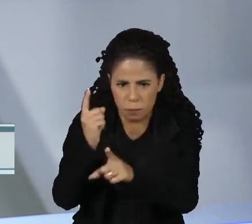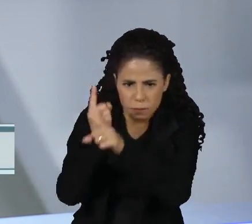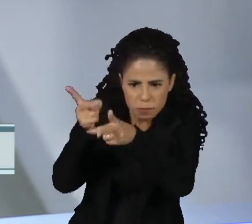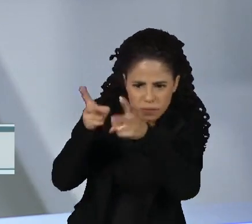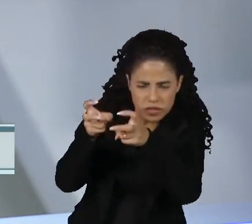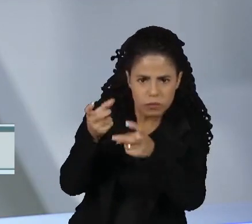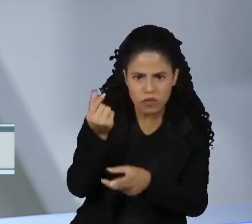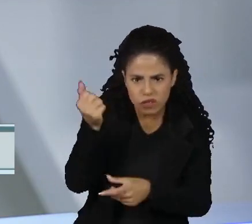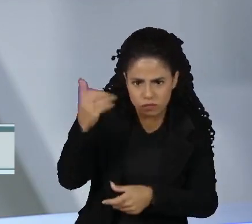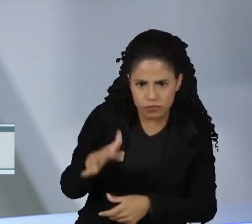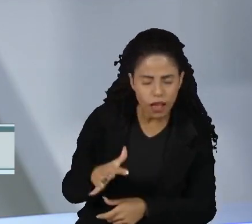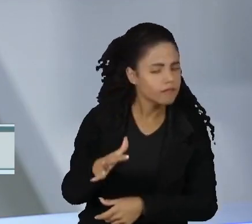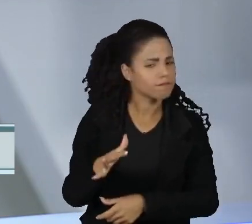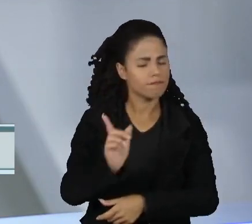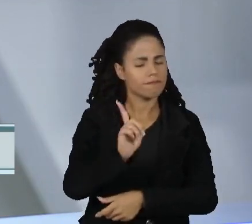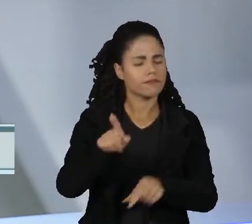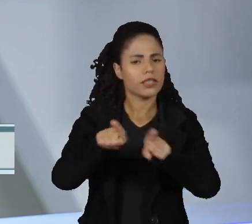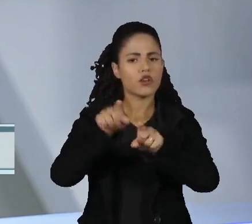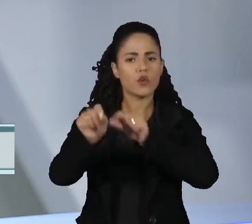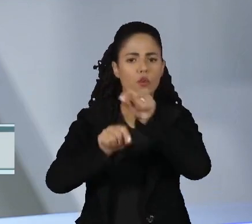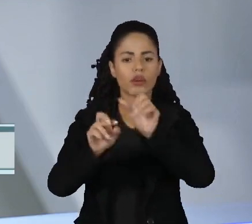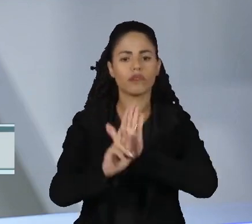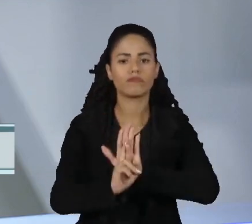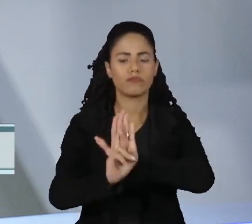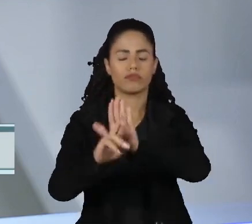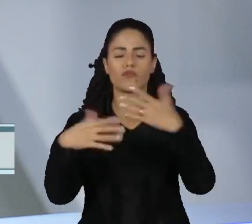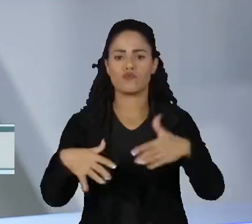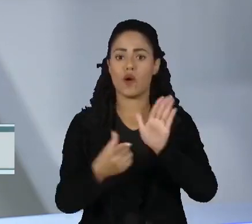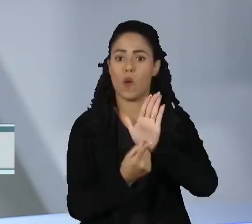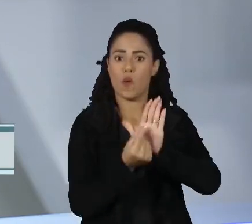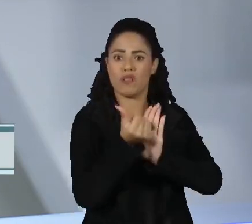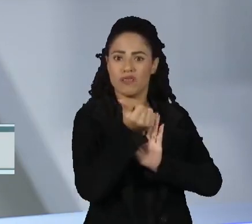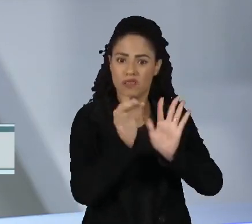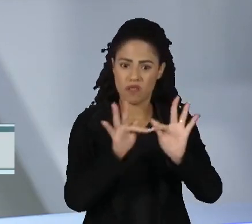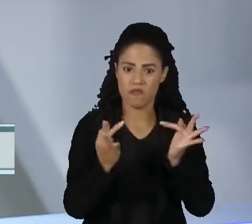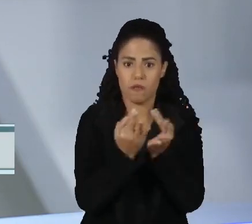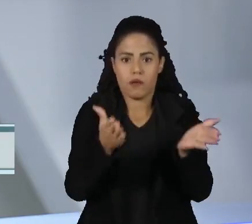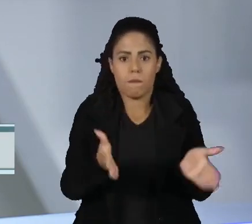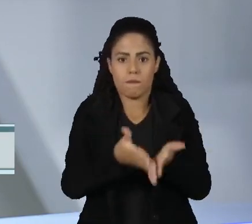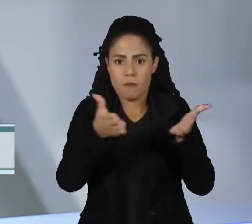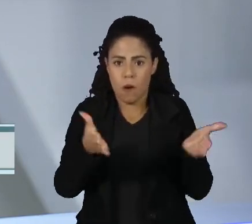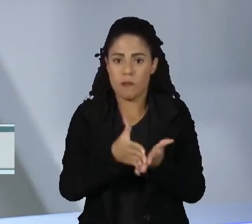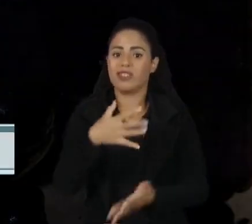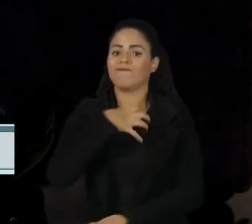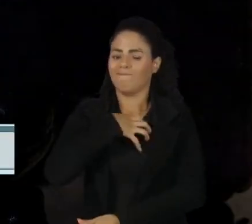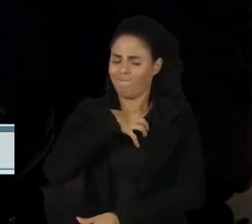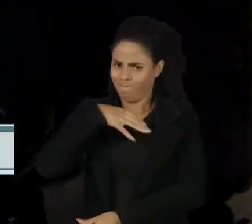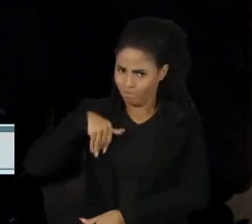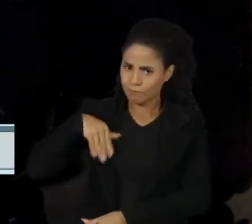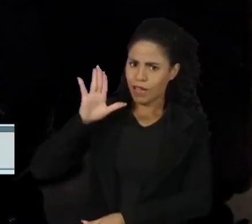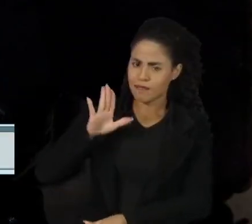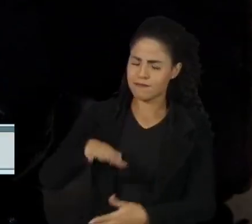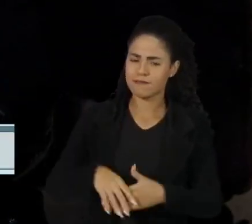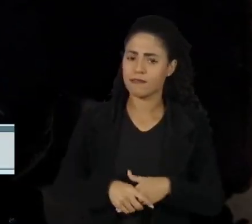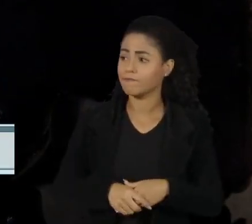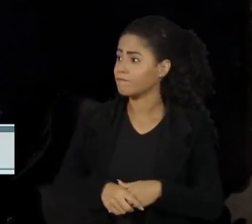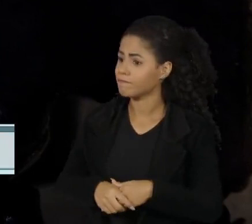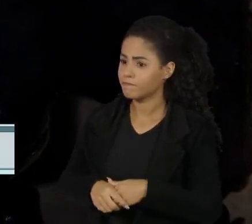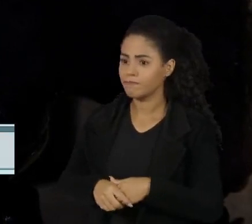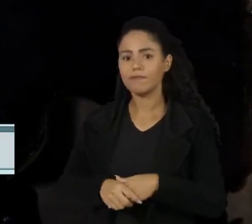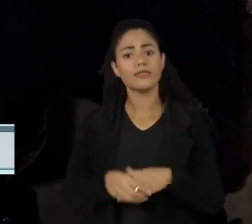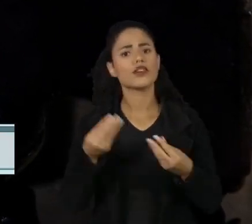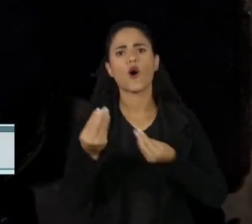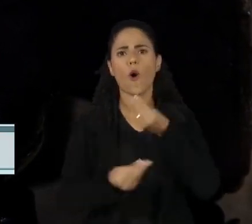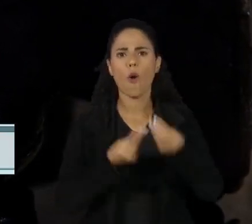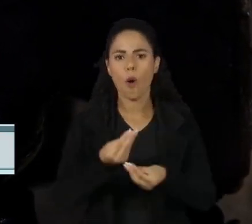de essencial no dia a dia, representa grande peso no orçamento das famílias de baixa renda. Acender a chama